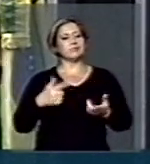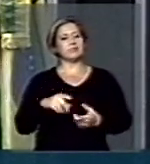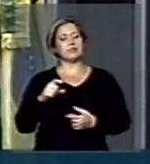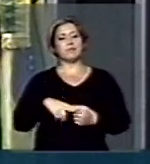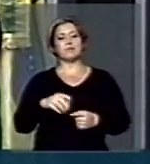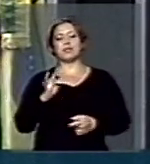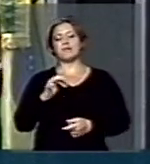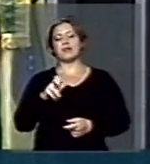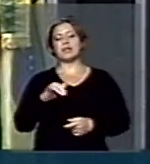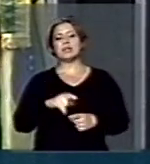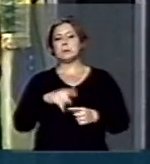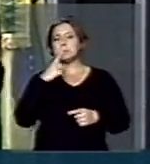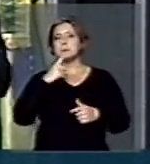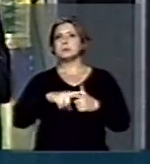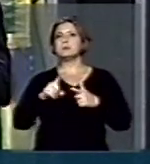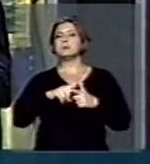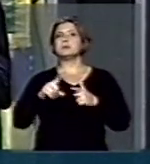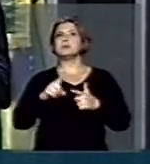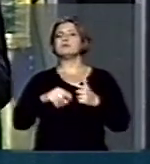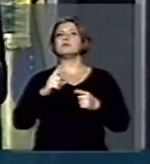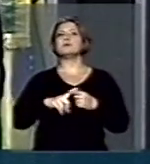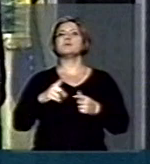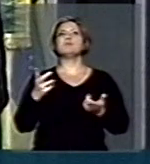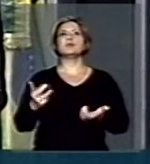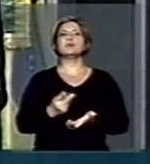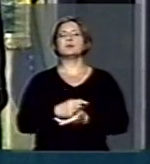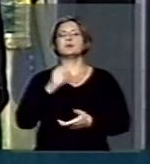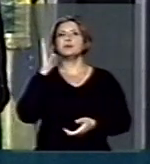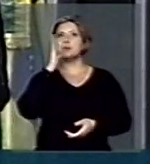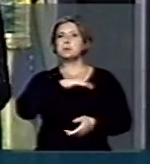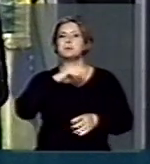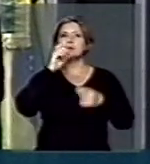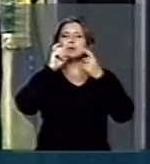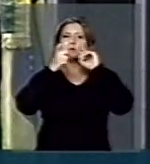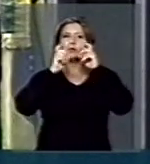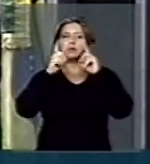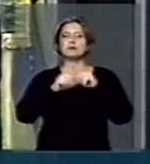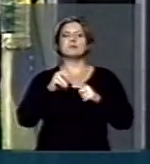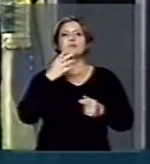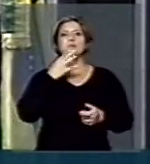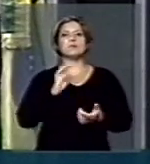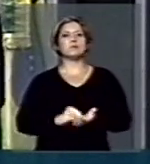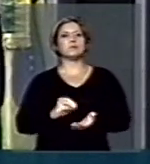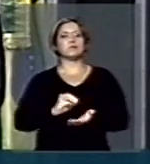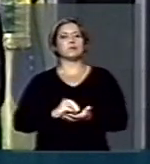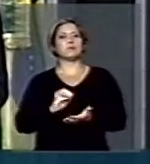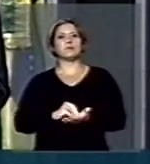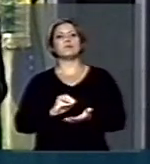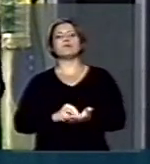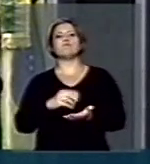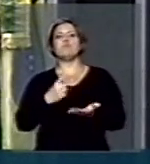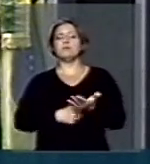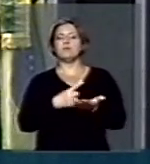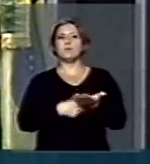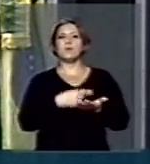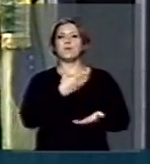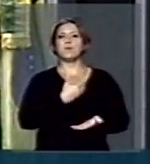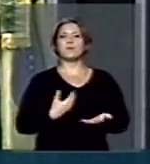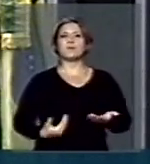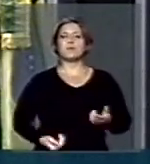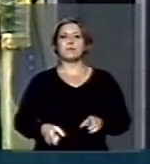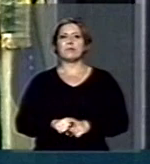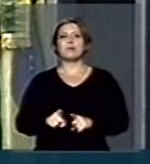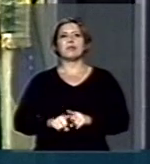numa situação crítica por conta da má gestão, da falta de compromisso desse governo com a